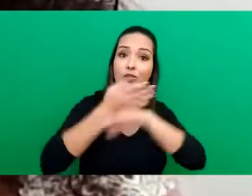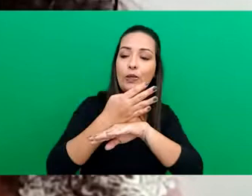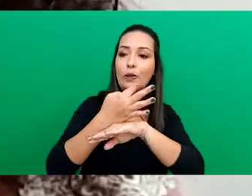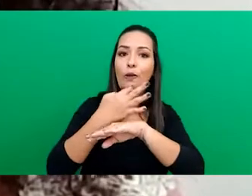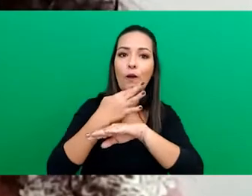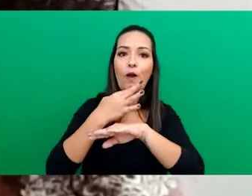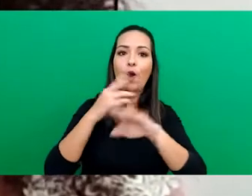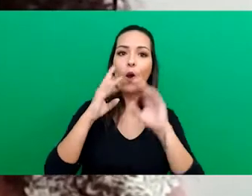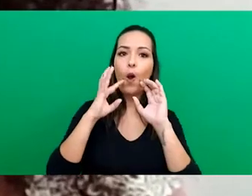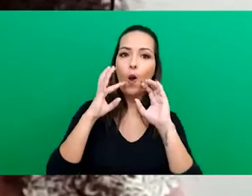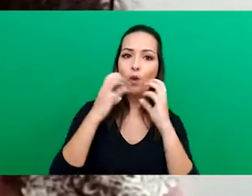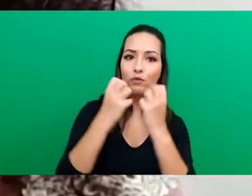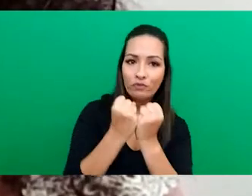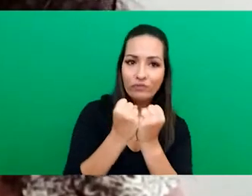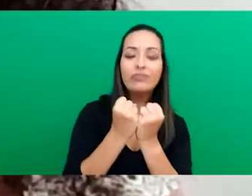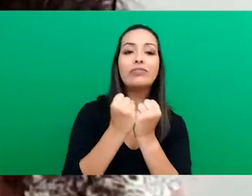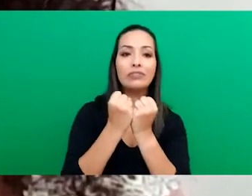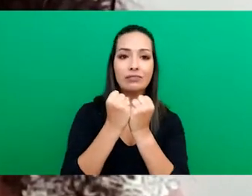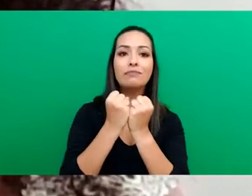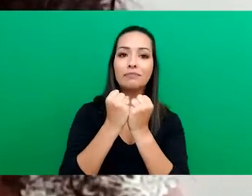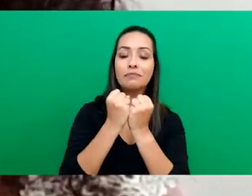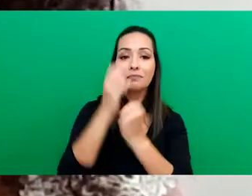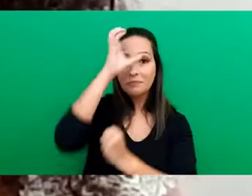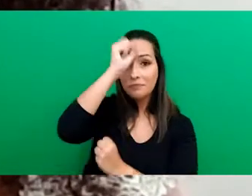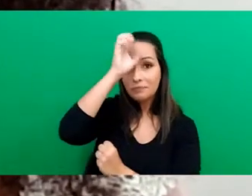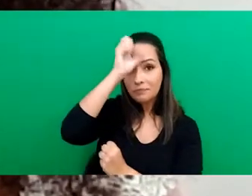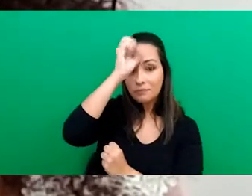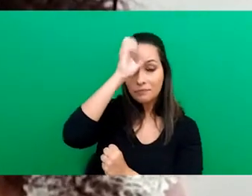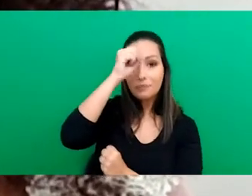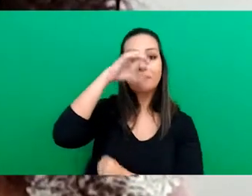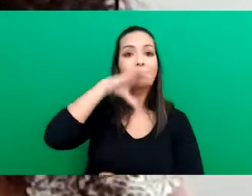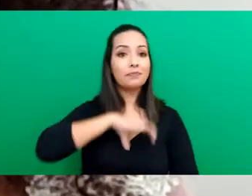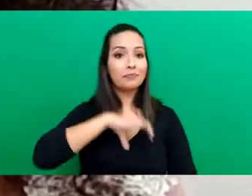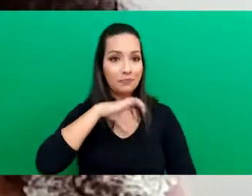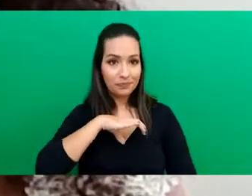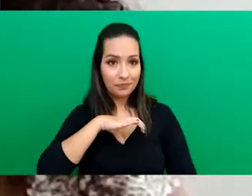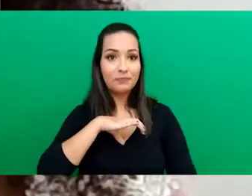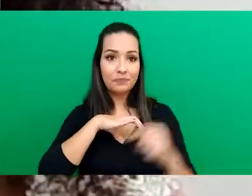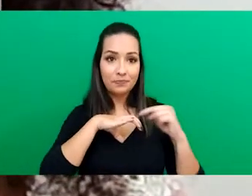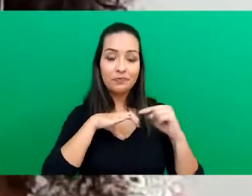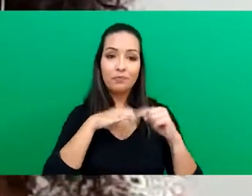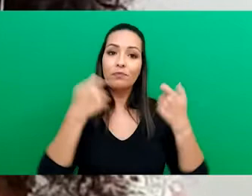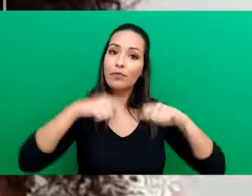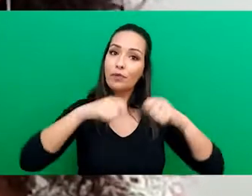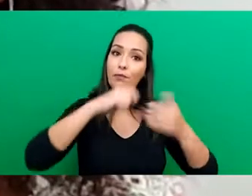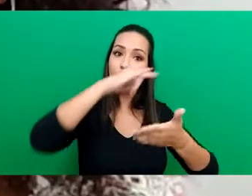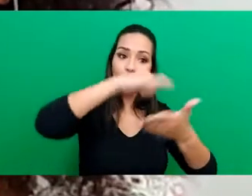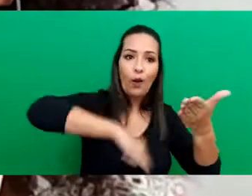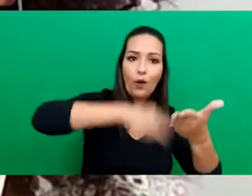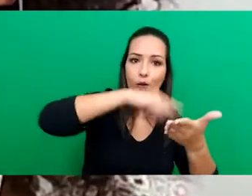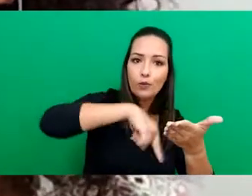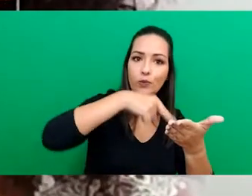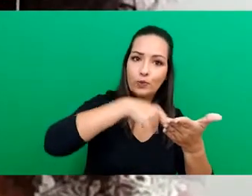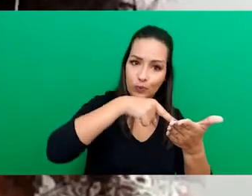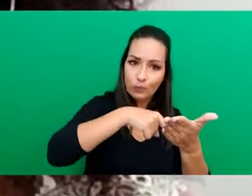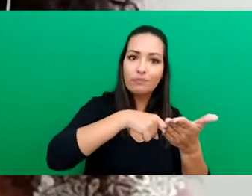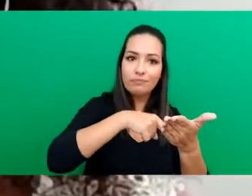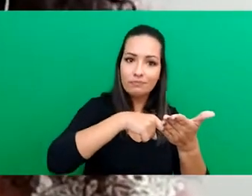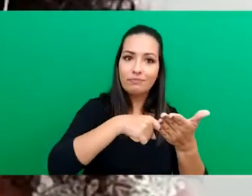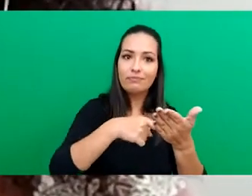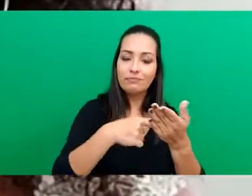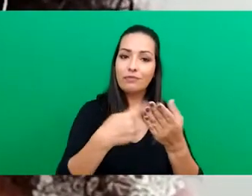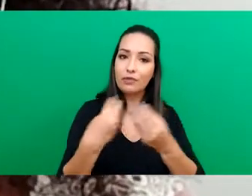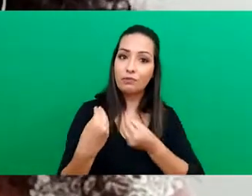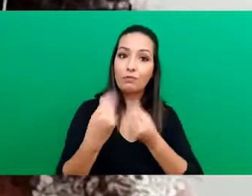oficinas que farão com que eles aprendam a língua portuguesa e possam retirar os documentos necessários para